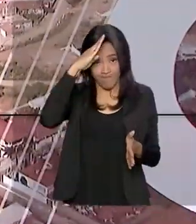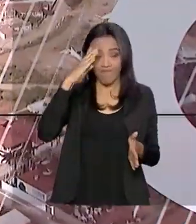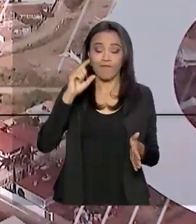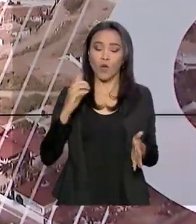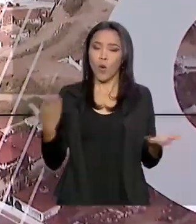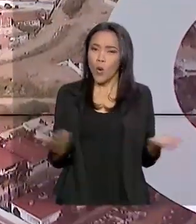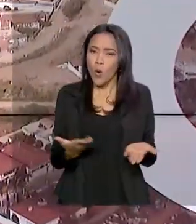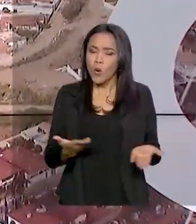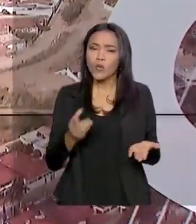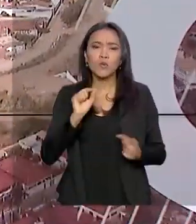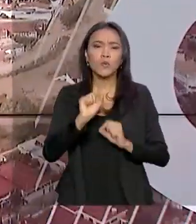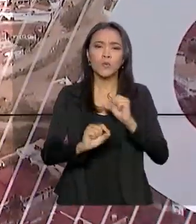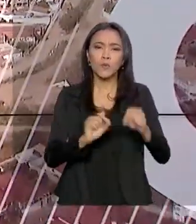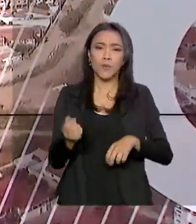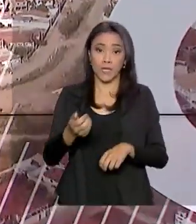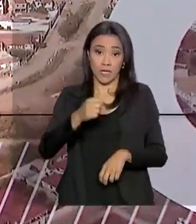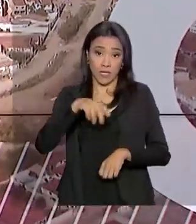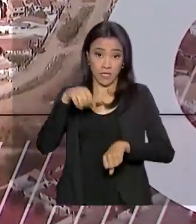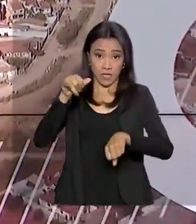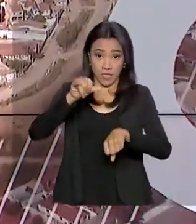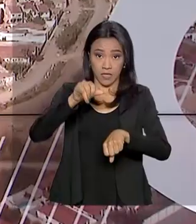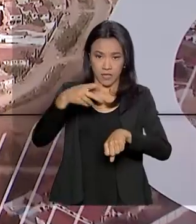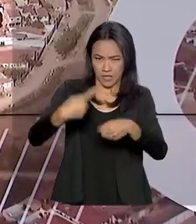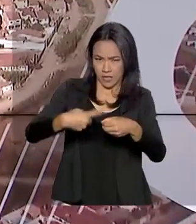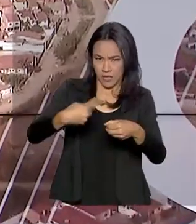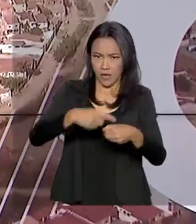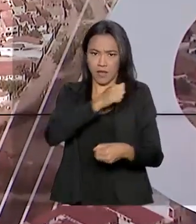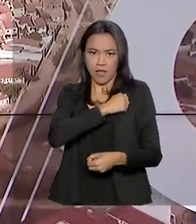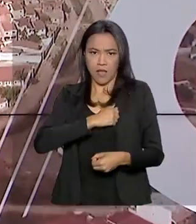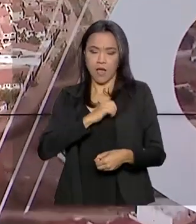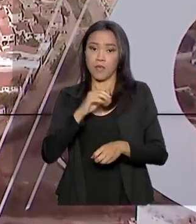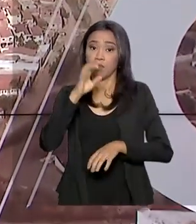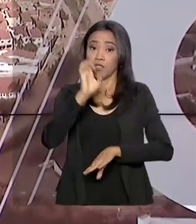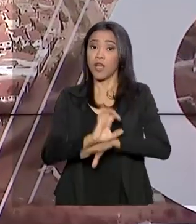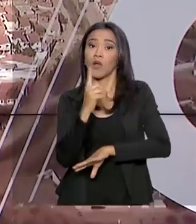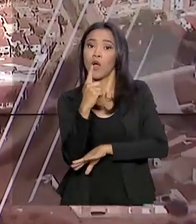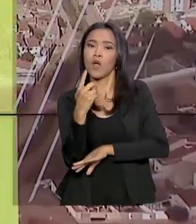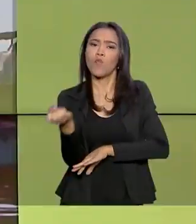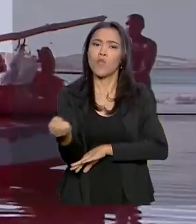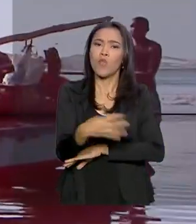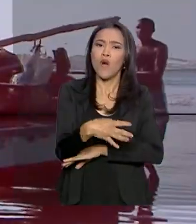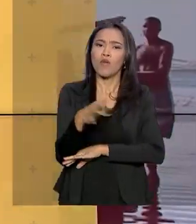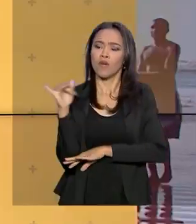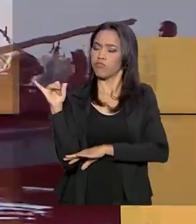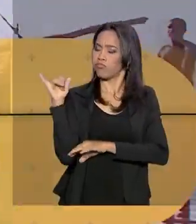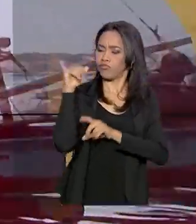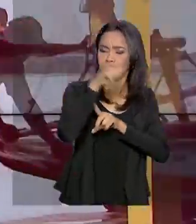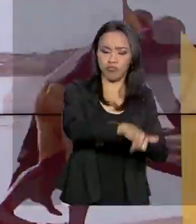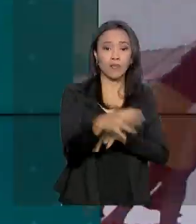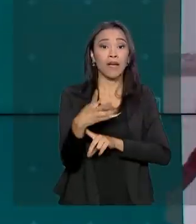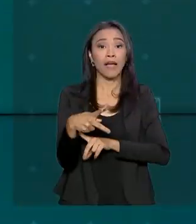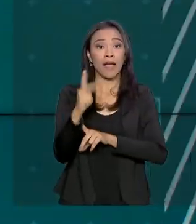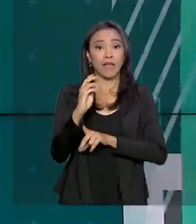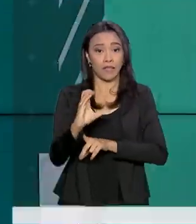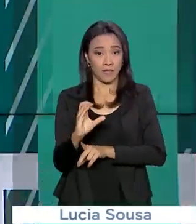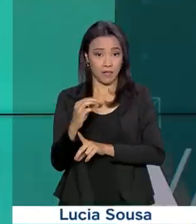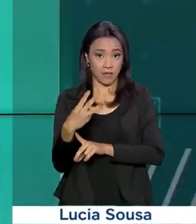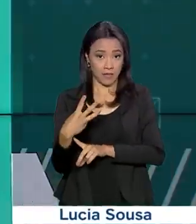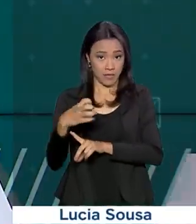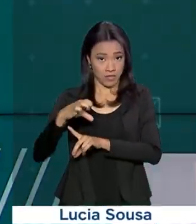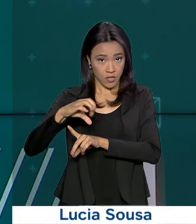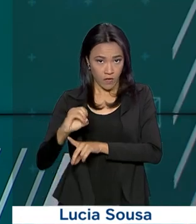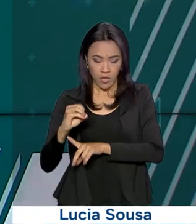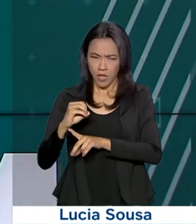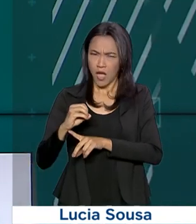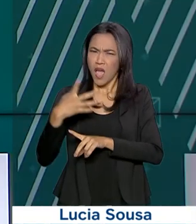recebe hoje na cidade de Anápolis, em Goiás, a nova aeronave fabricada pela Embraer, o KC-390. É o